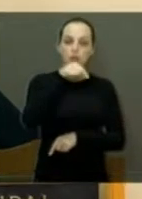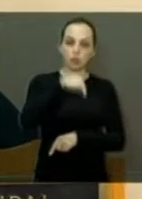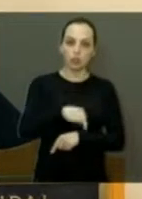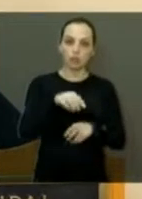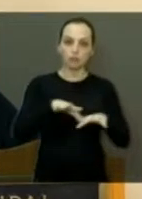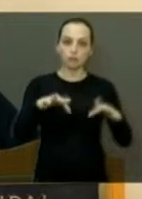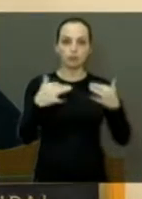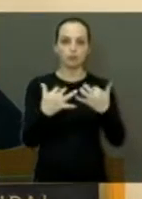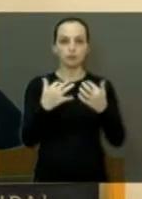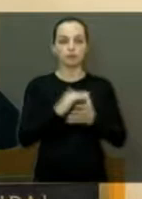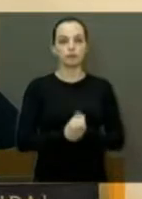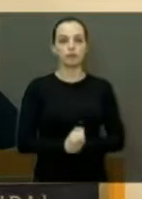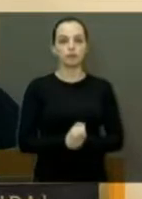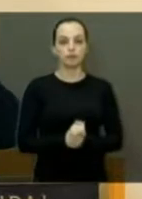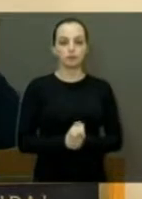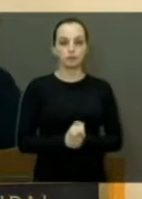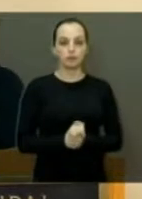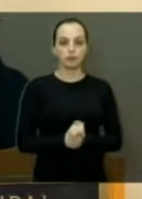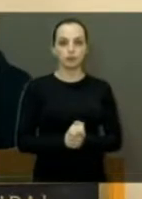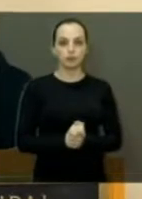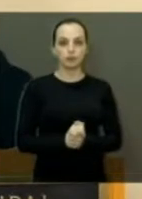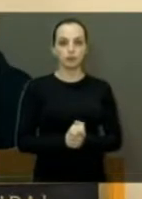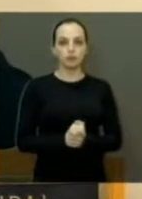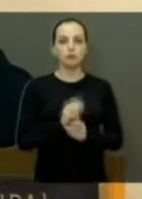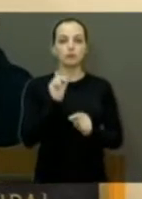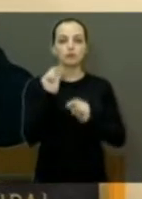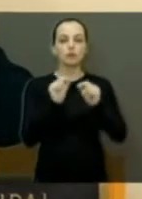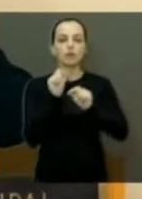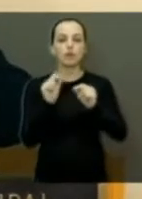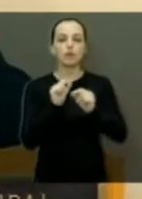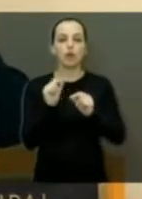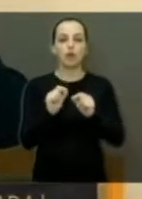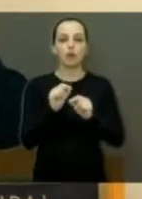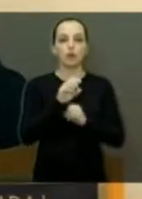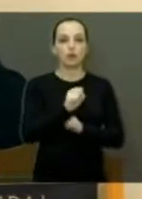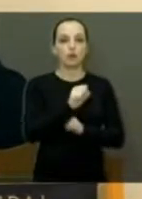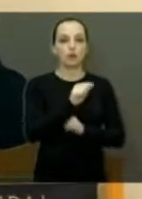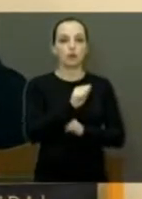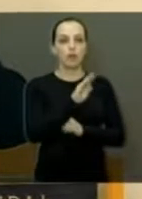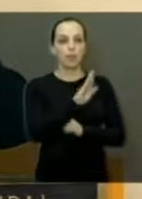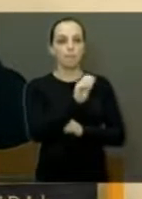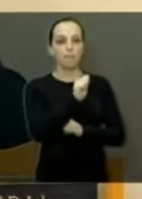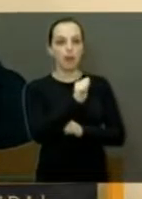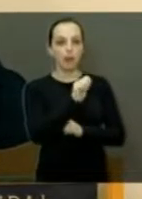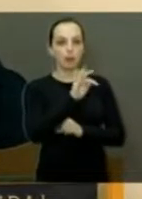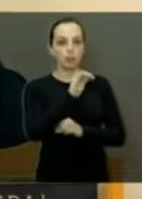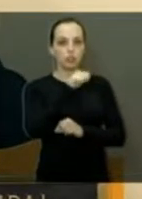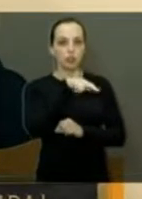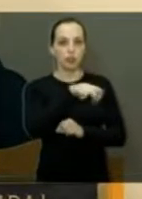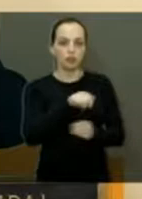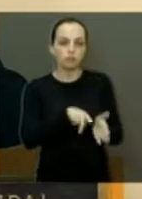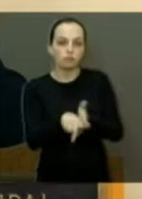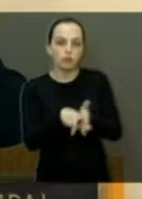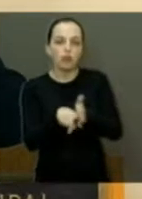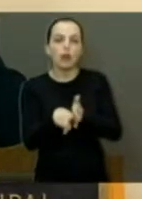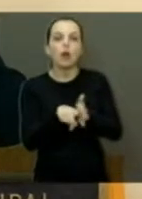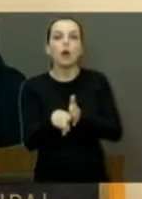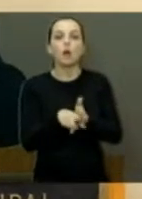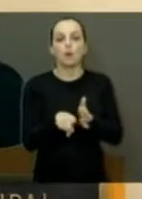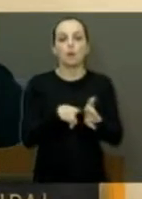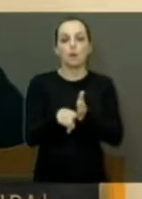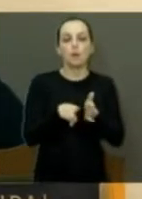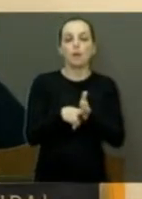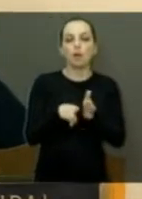Quero fazer um comentário aqui a respeito da Sabatina, que foi realizada aqui com o doutor Edivaldo